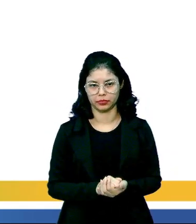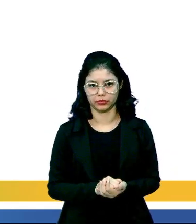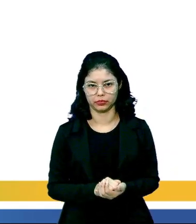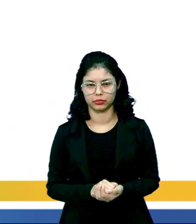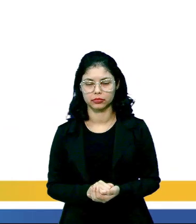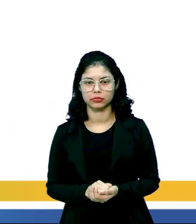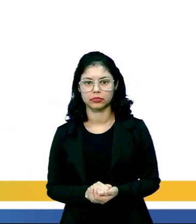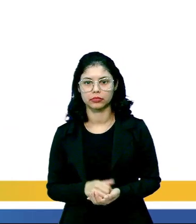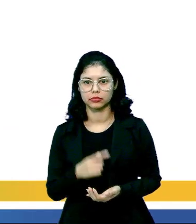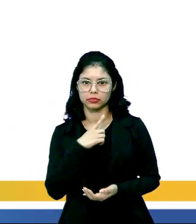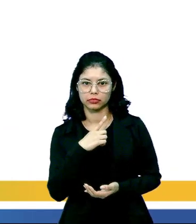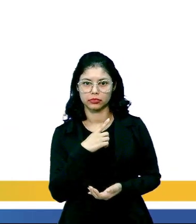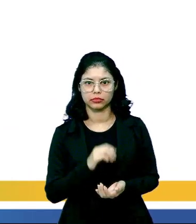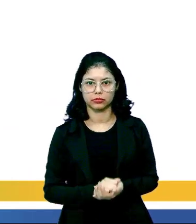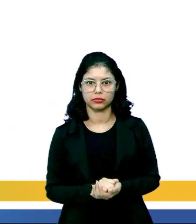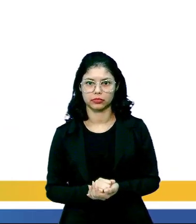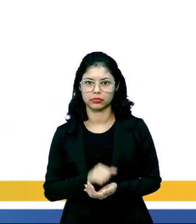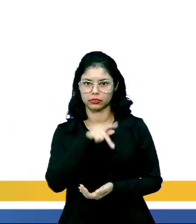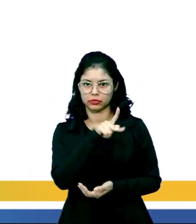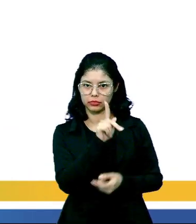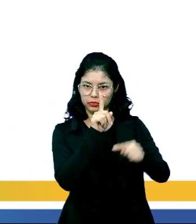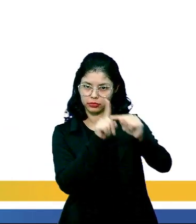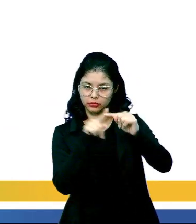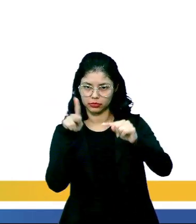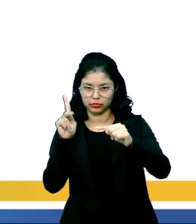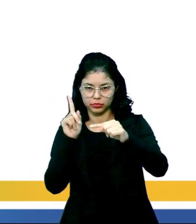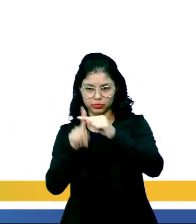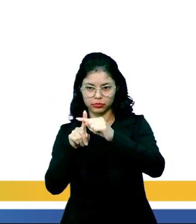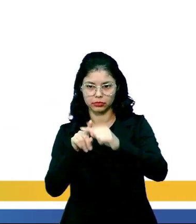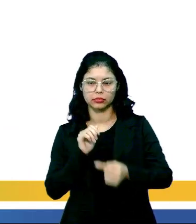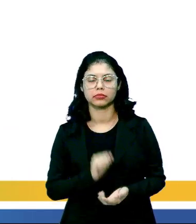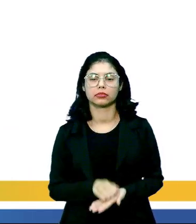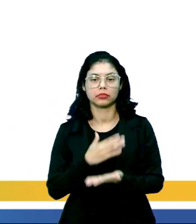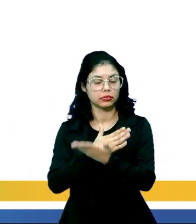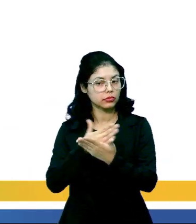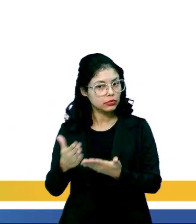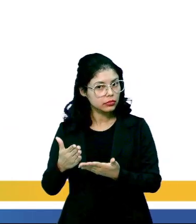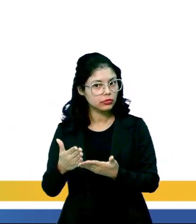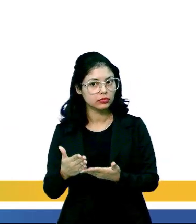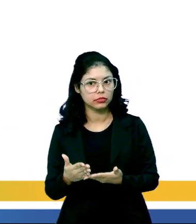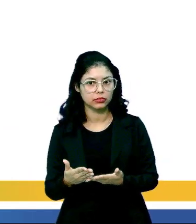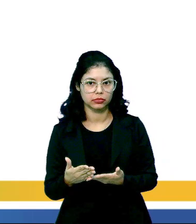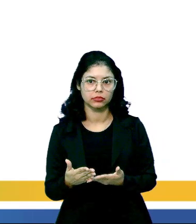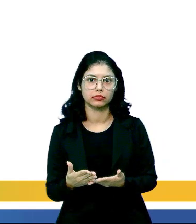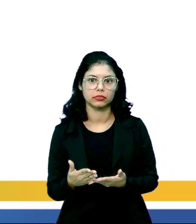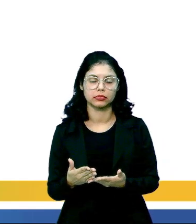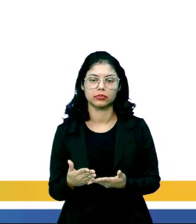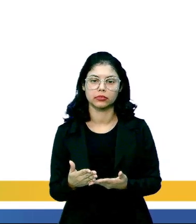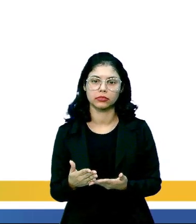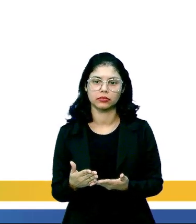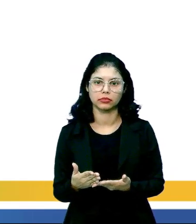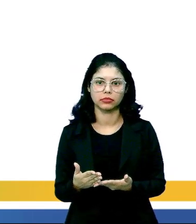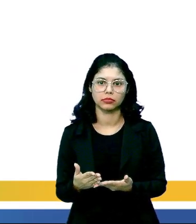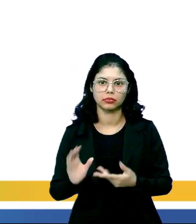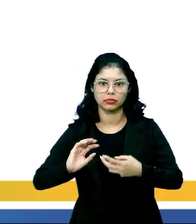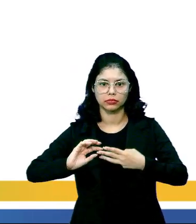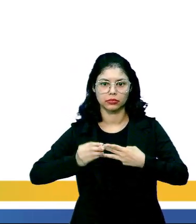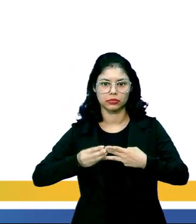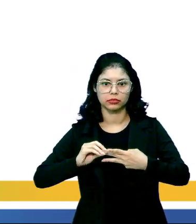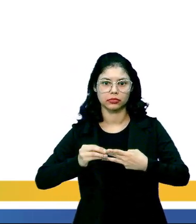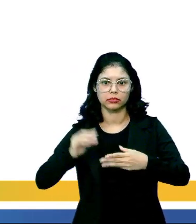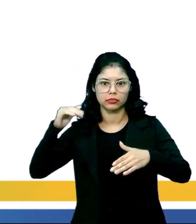Então, temos o zinho de potássio. É eles que vão começar a ir para a parte aí das células